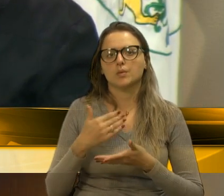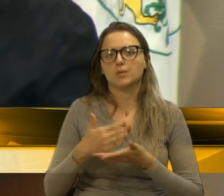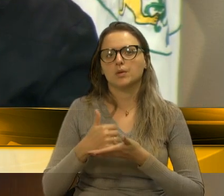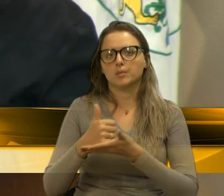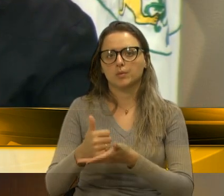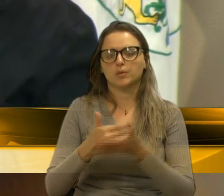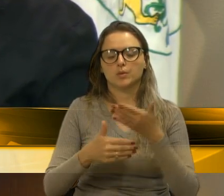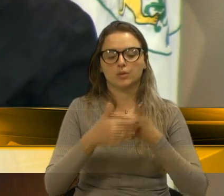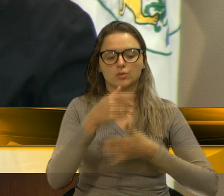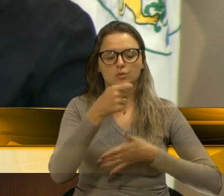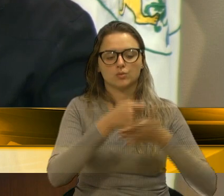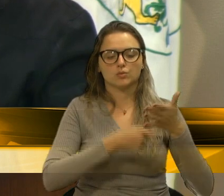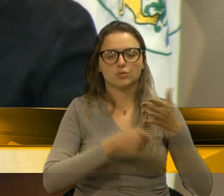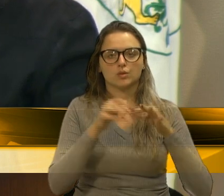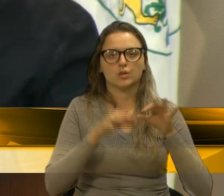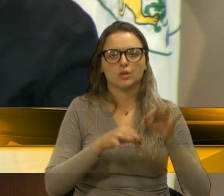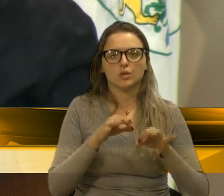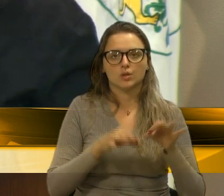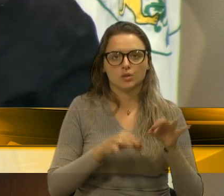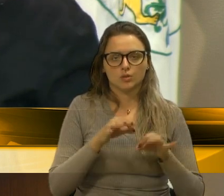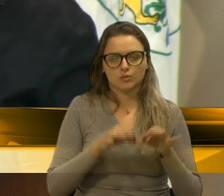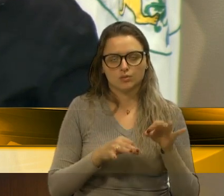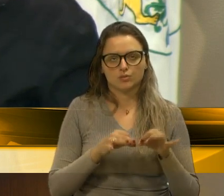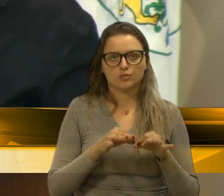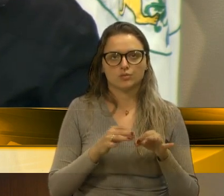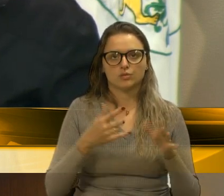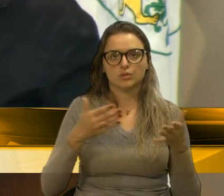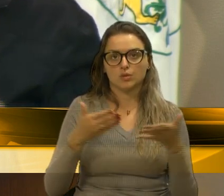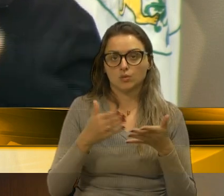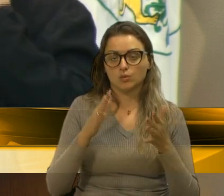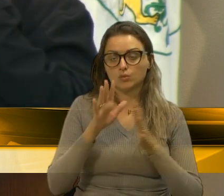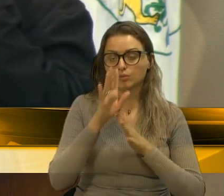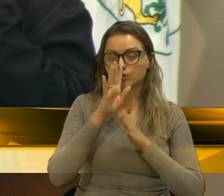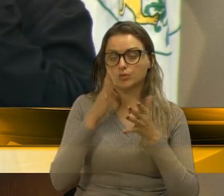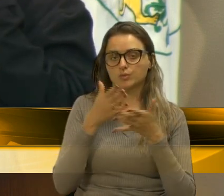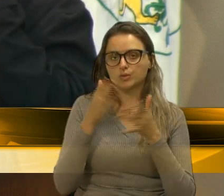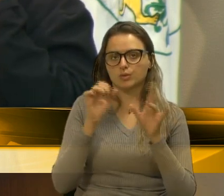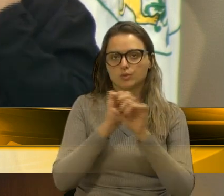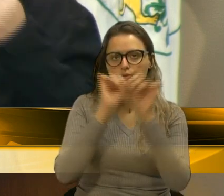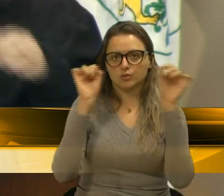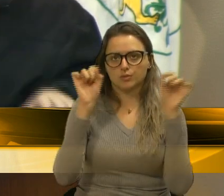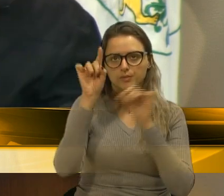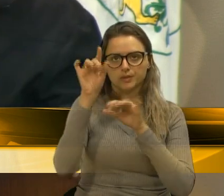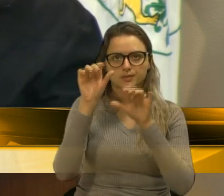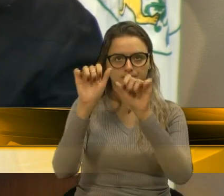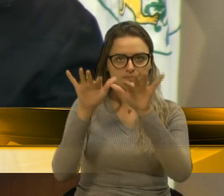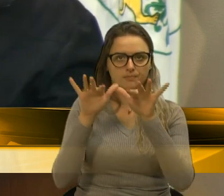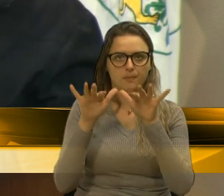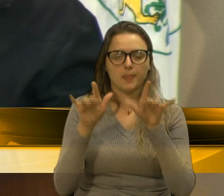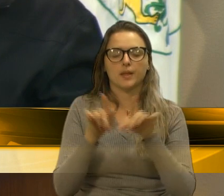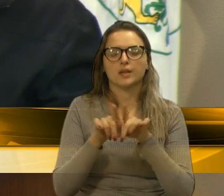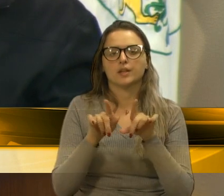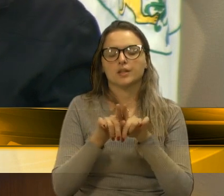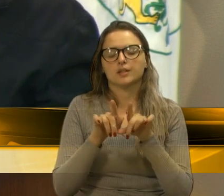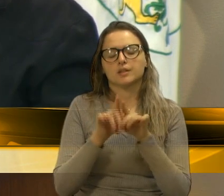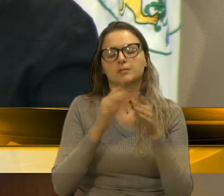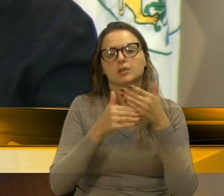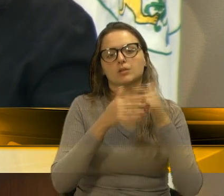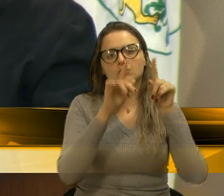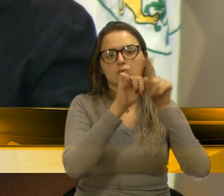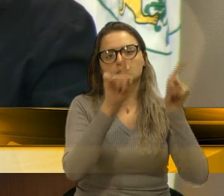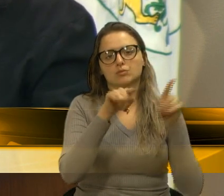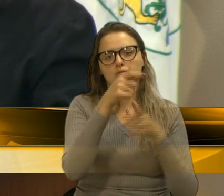os servidores da justiça que nos prestigiam nesta manhã, o pessoal dos nossos servidores,